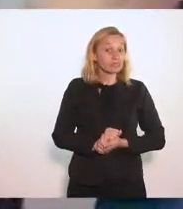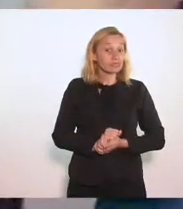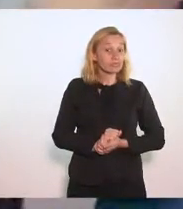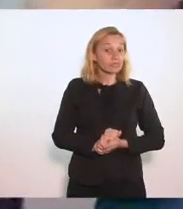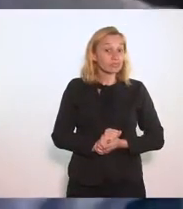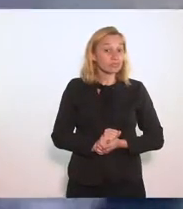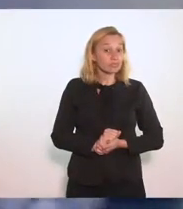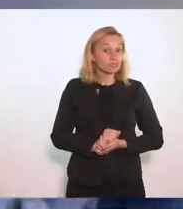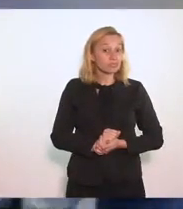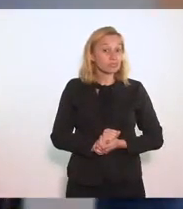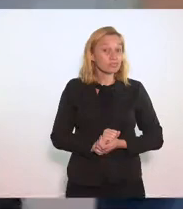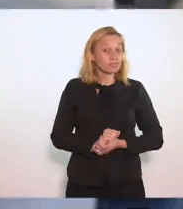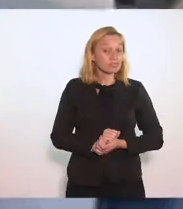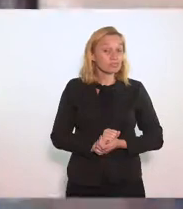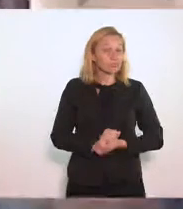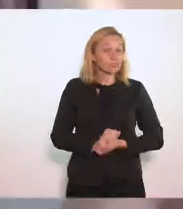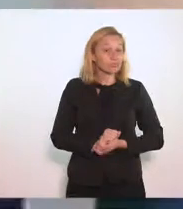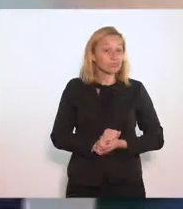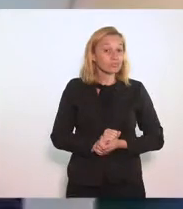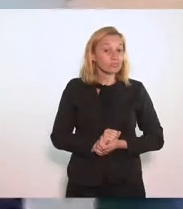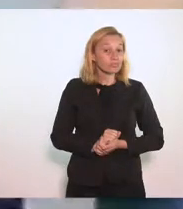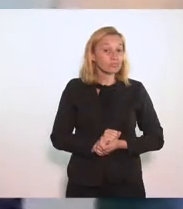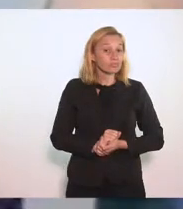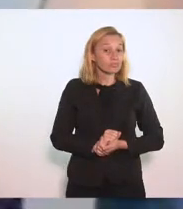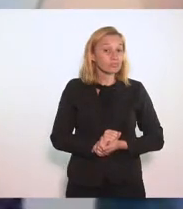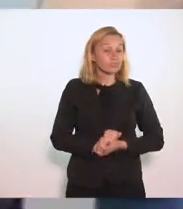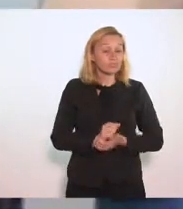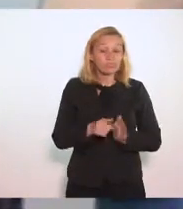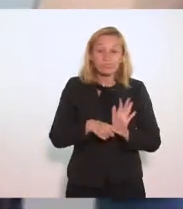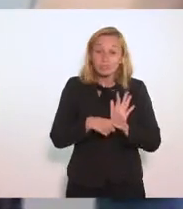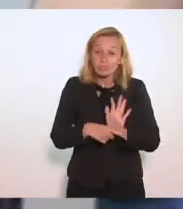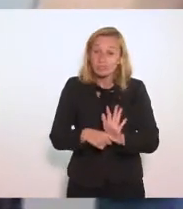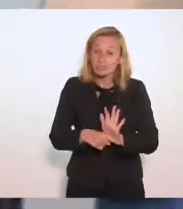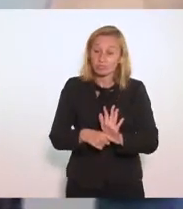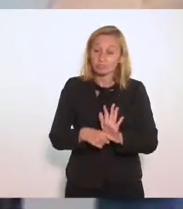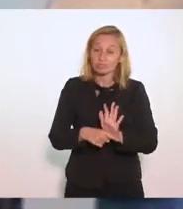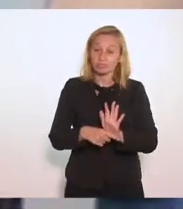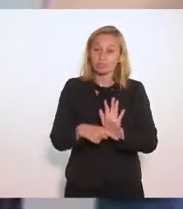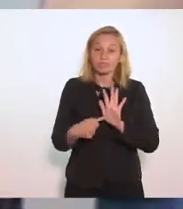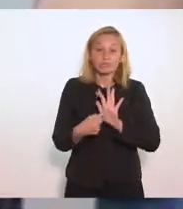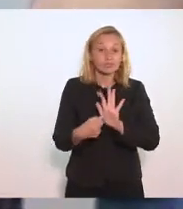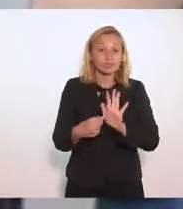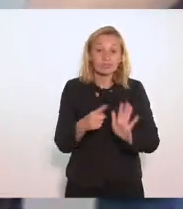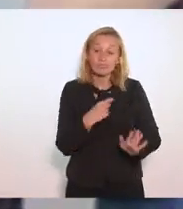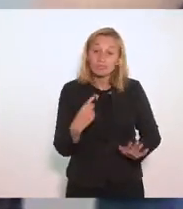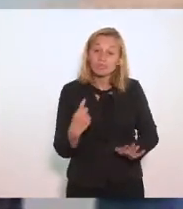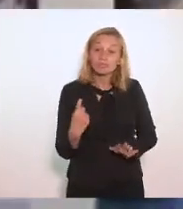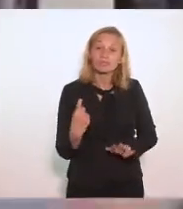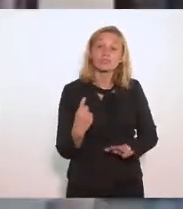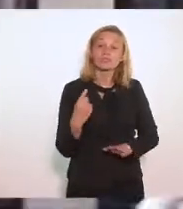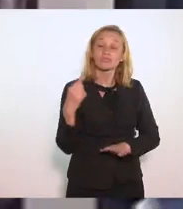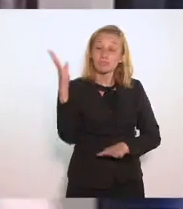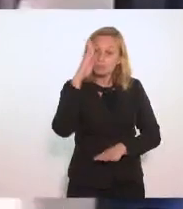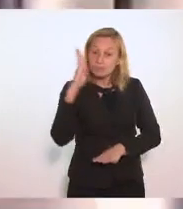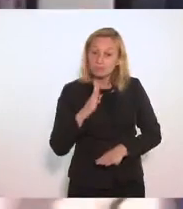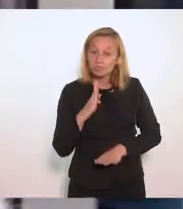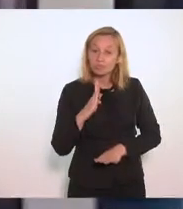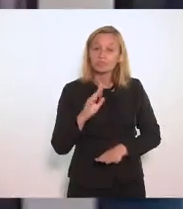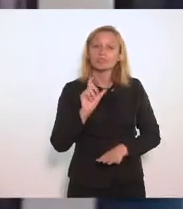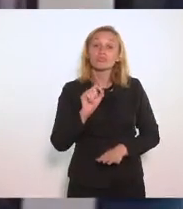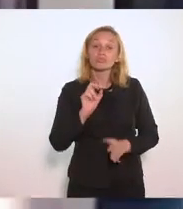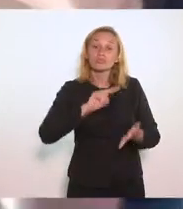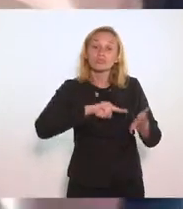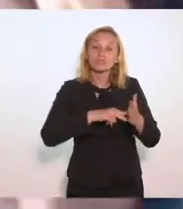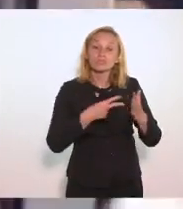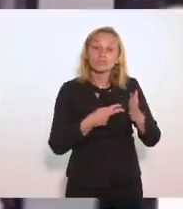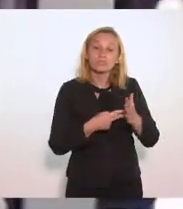Expor Expor Para este Brasil O que Significa